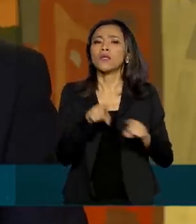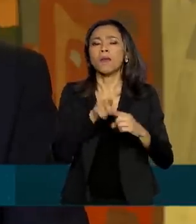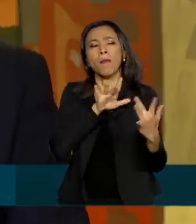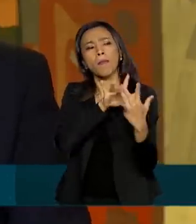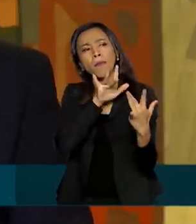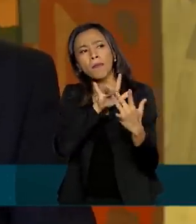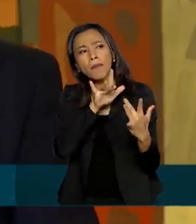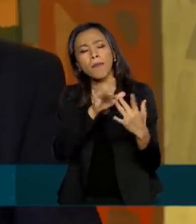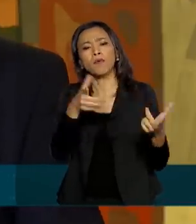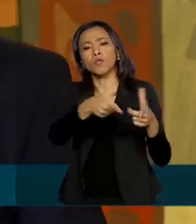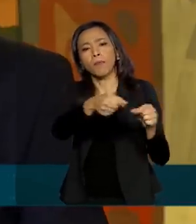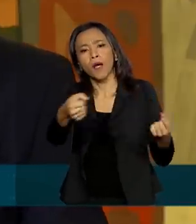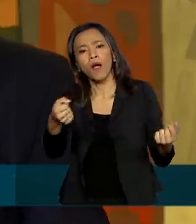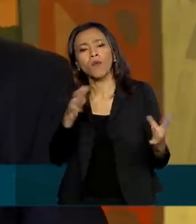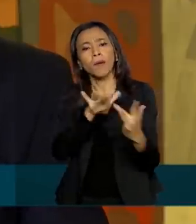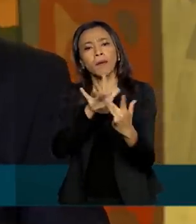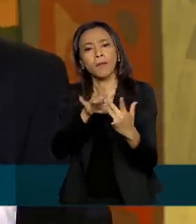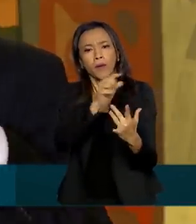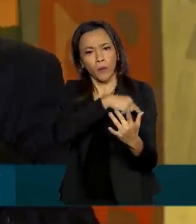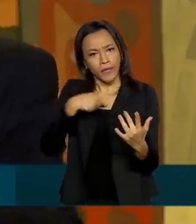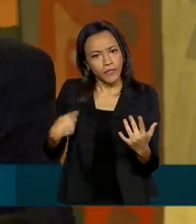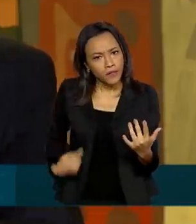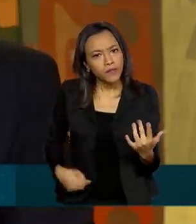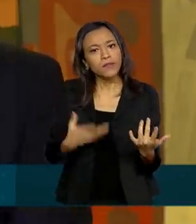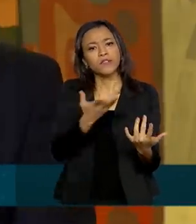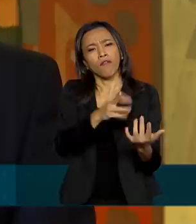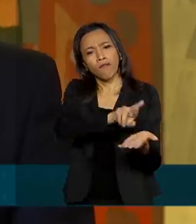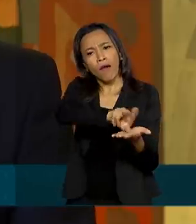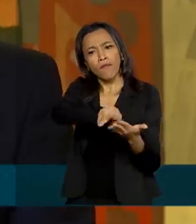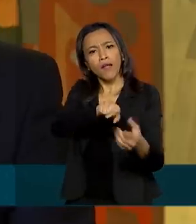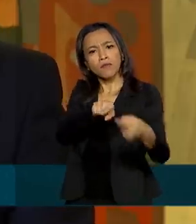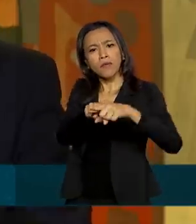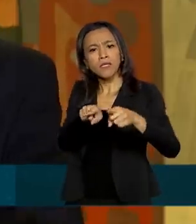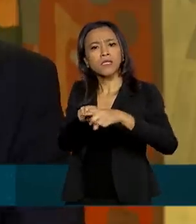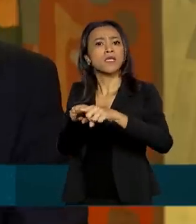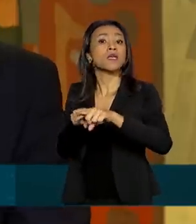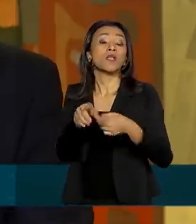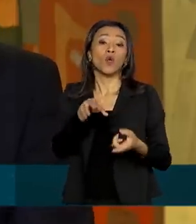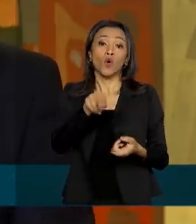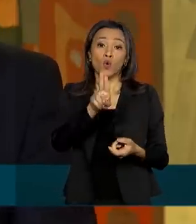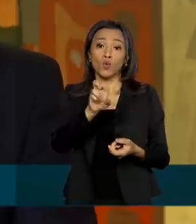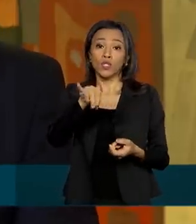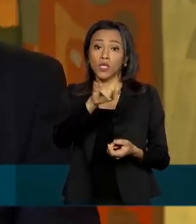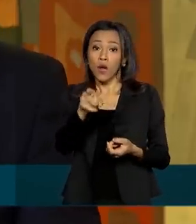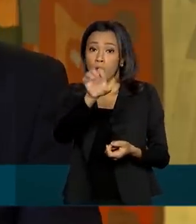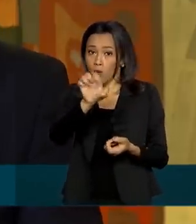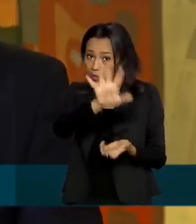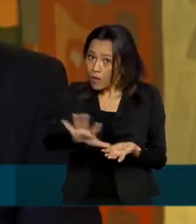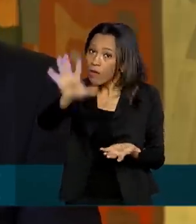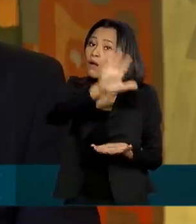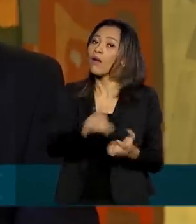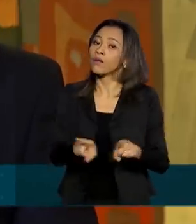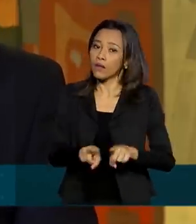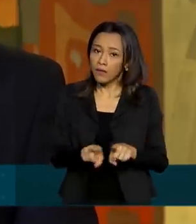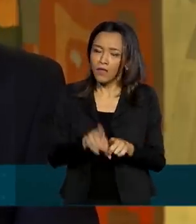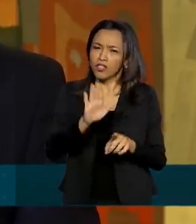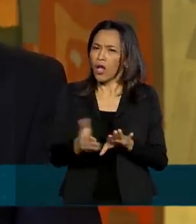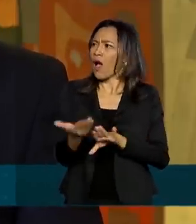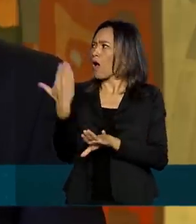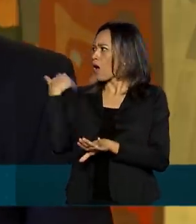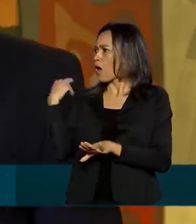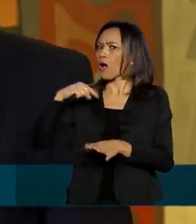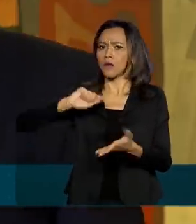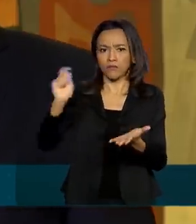com a própria Índia, vários parceiros, com a União Europeia para a ratificação do acordo que nós já assinamos no ano